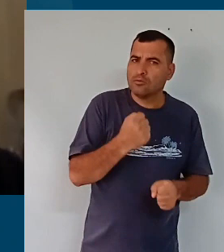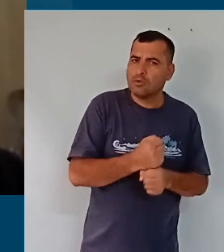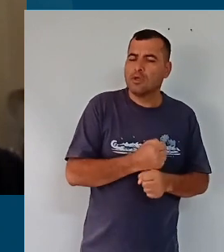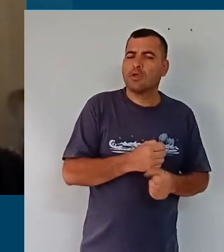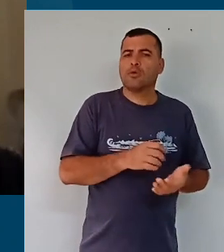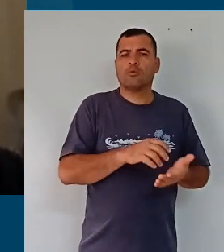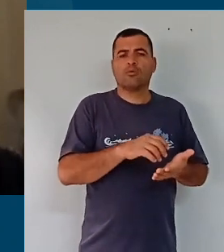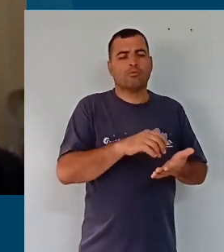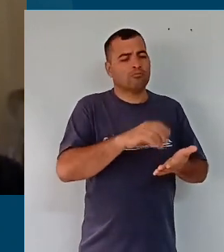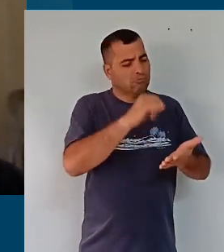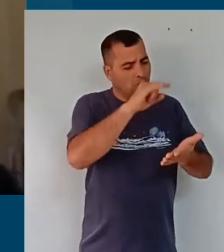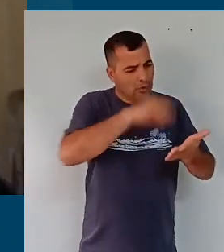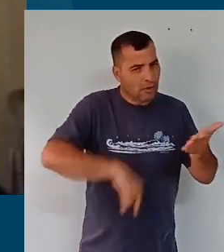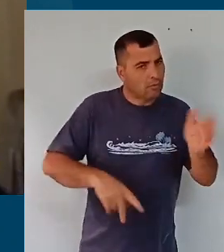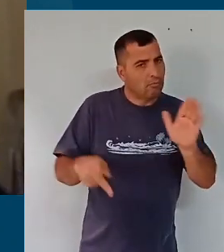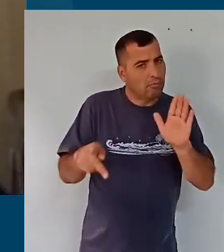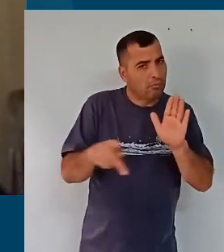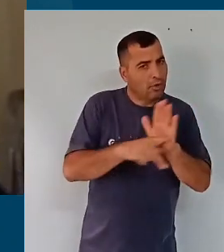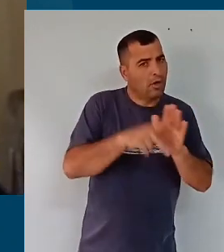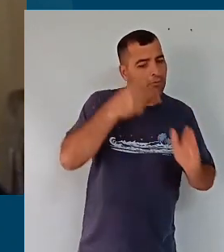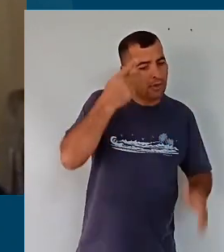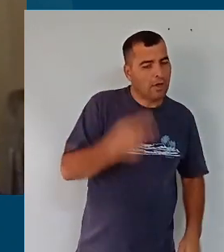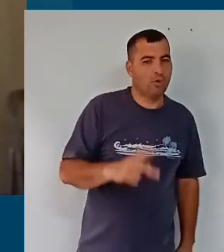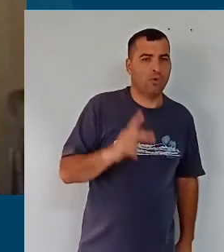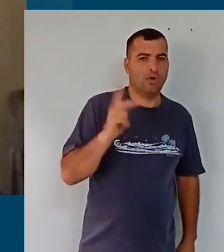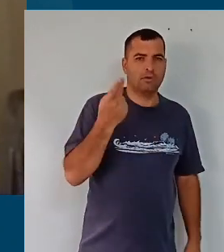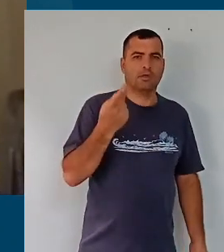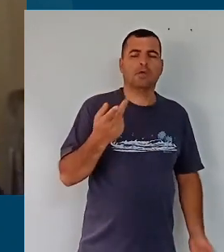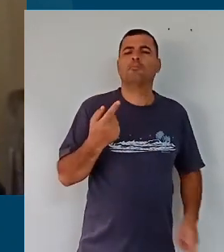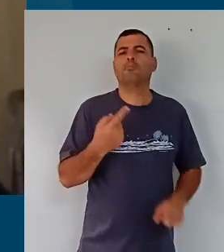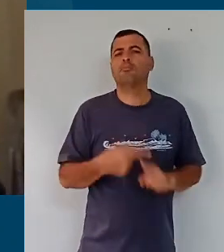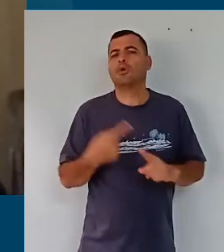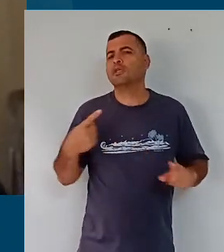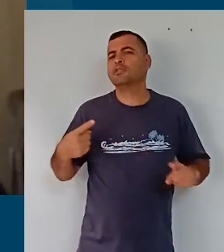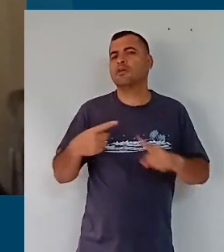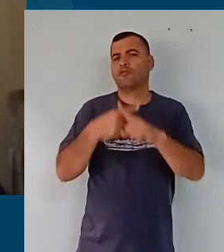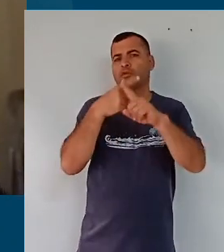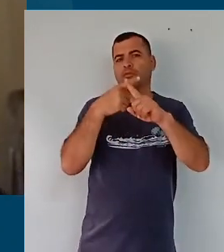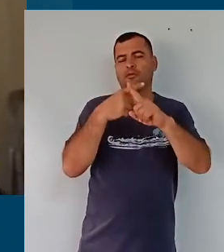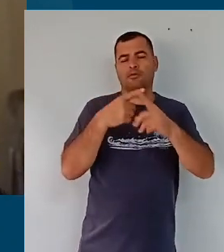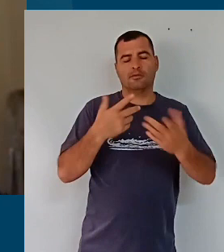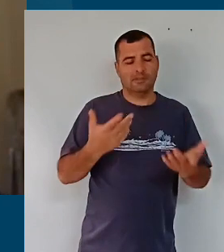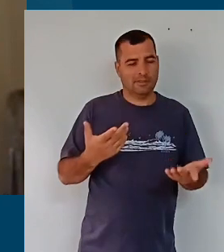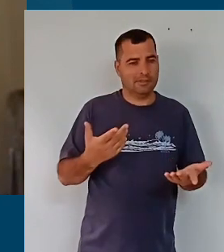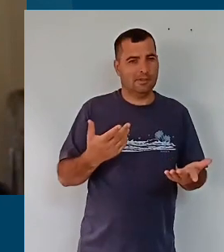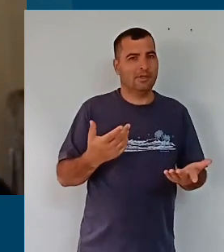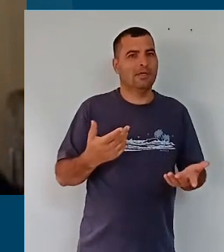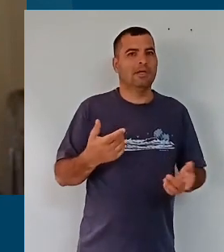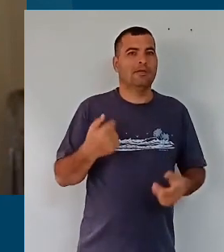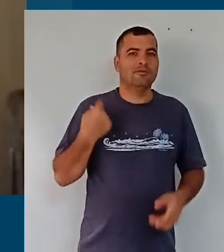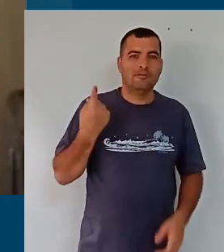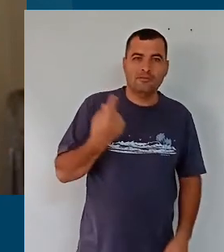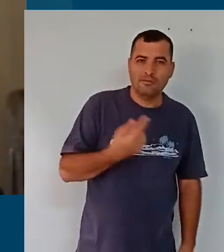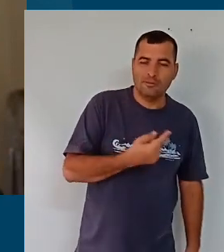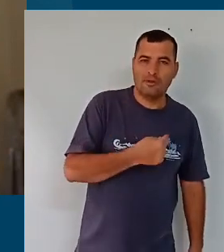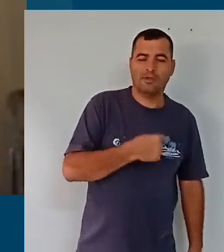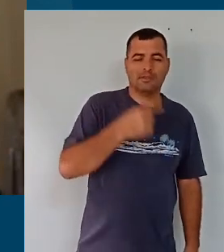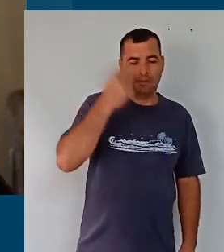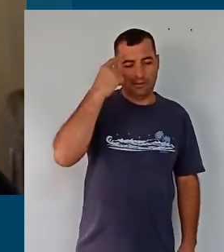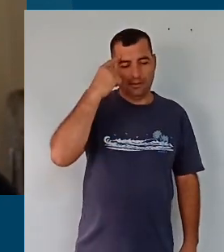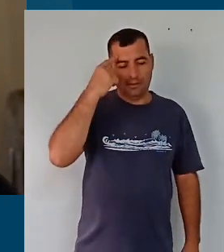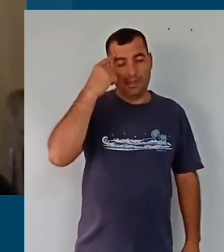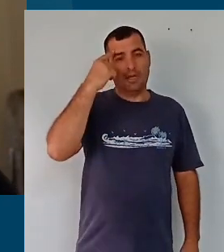um currículo próprio. Por que que eu digo que é um desafio? Porque foi um ano, né,